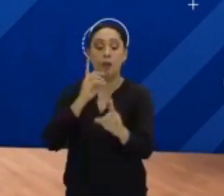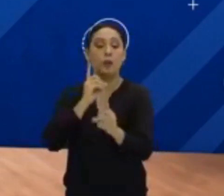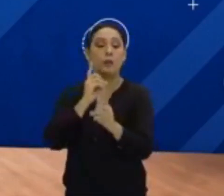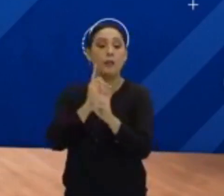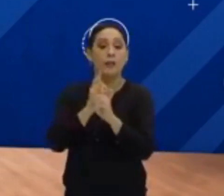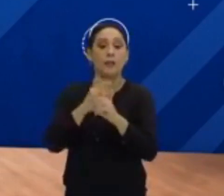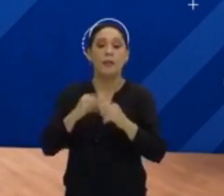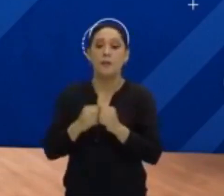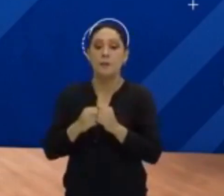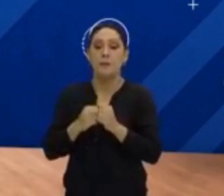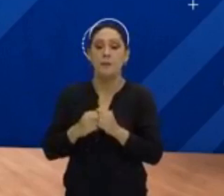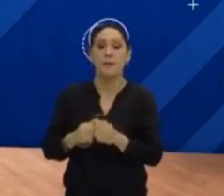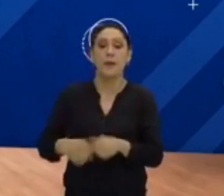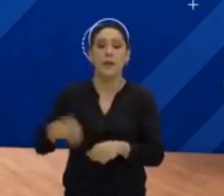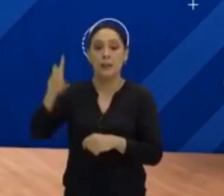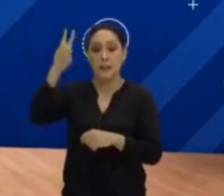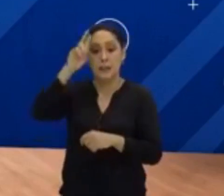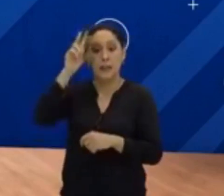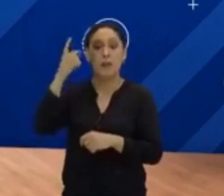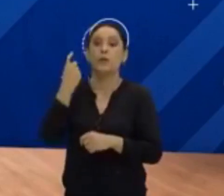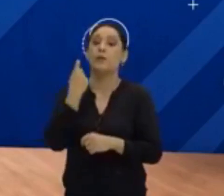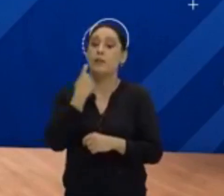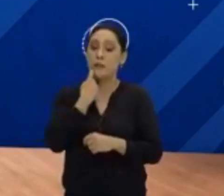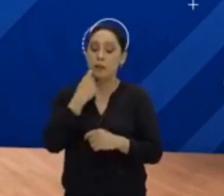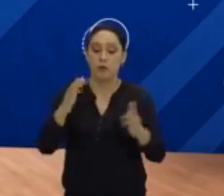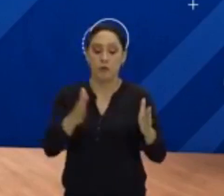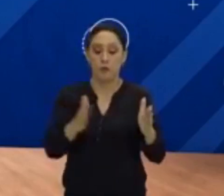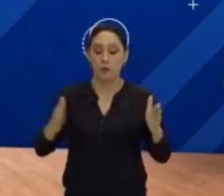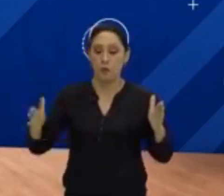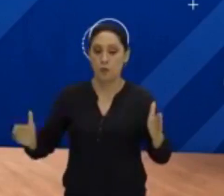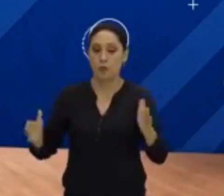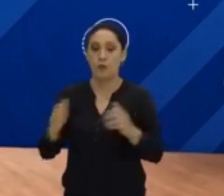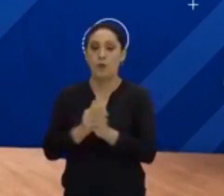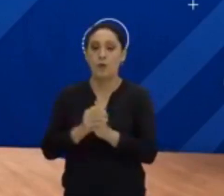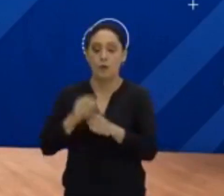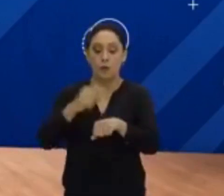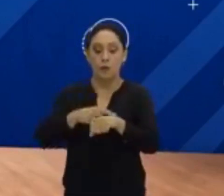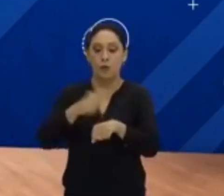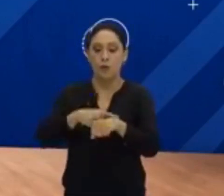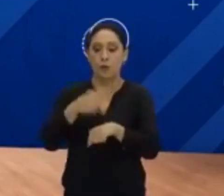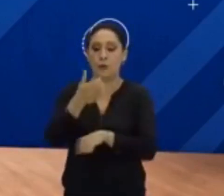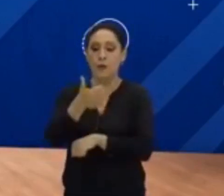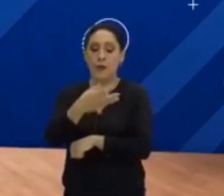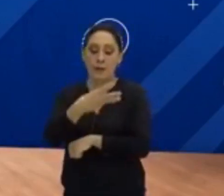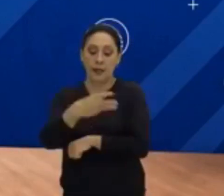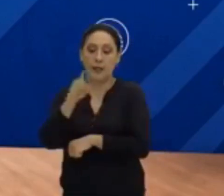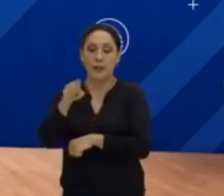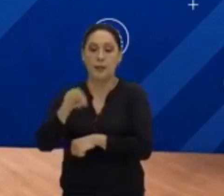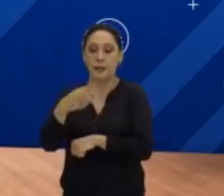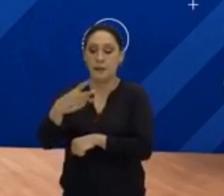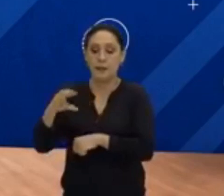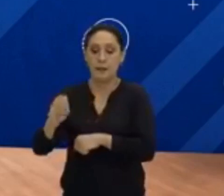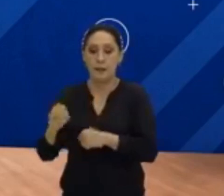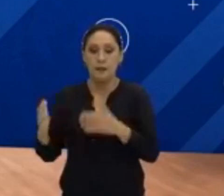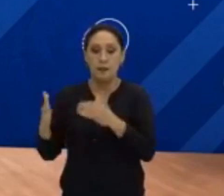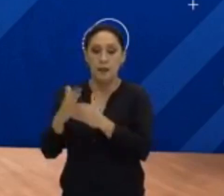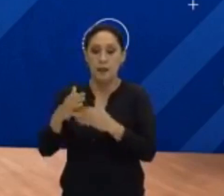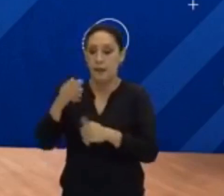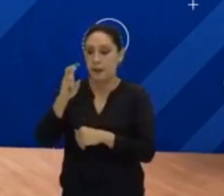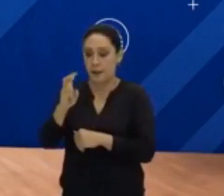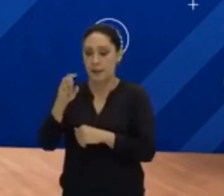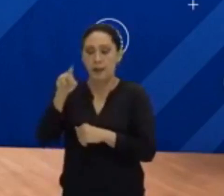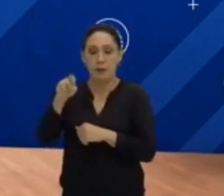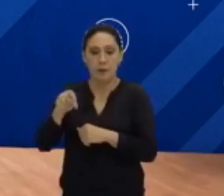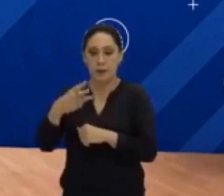são de segunda a sexta-feira, das 3h30 às 5h30 da tarde e, aos sábados,